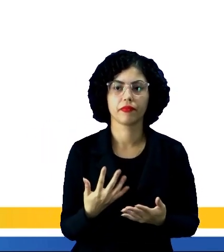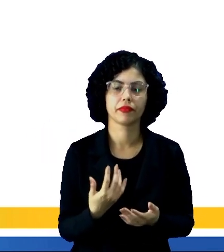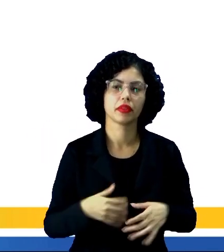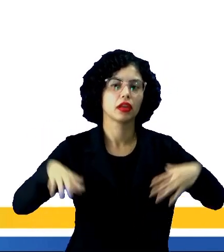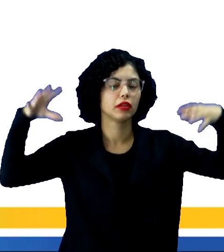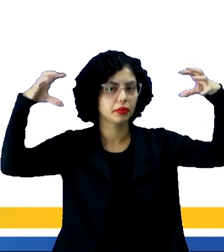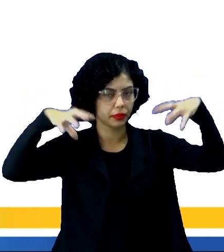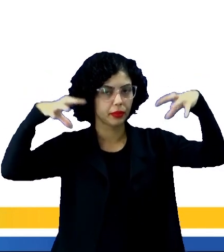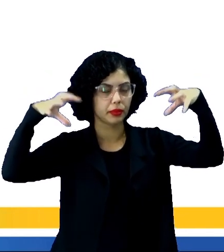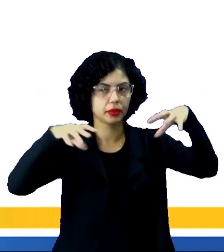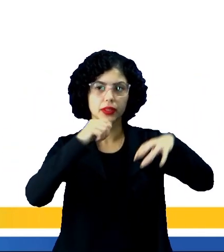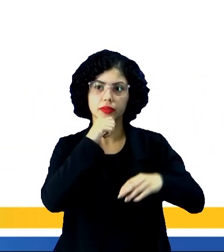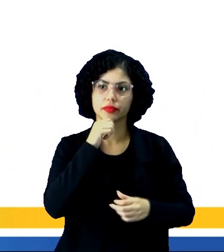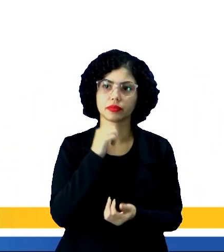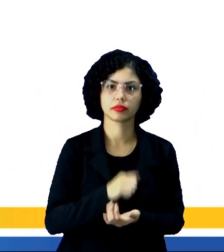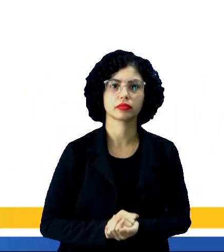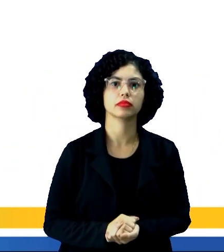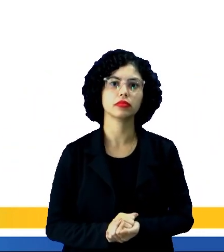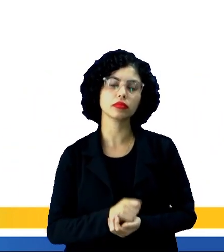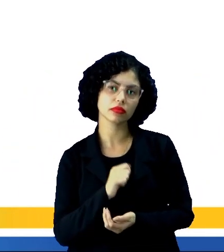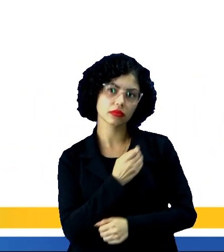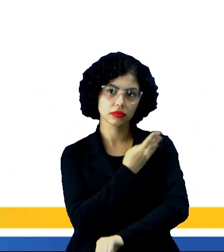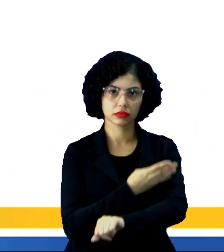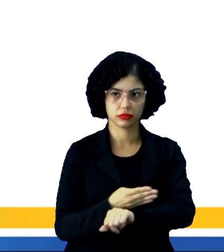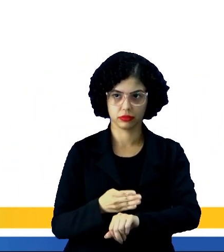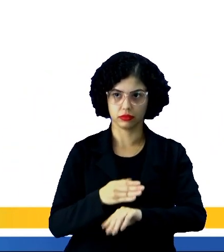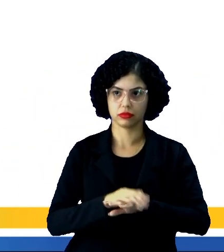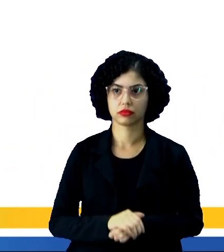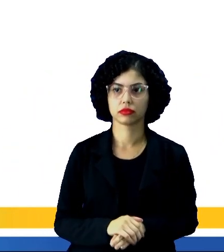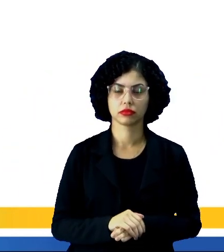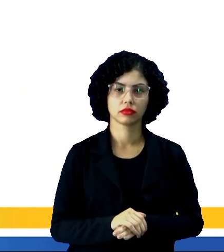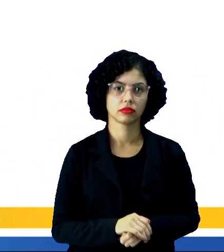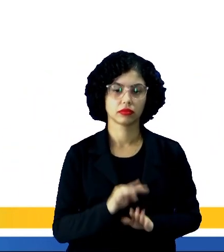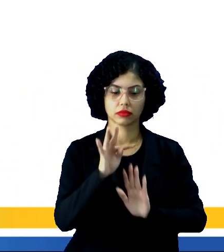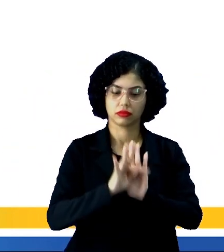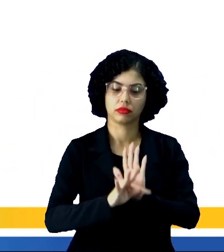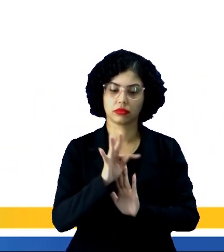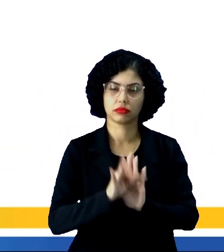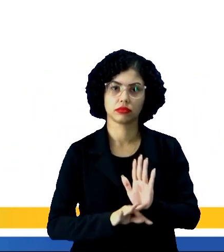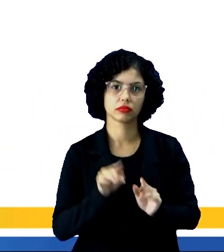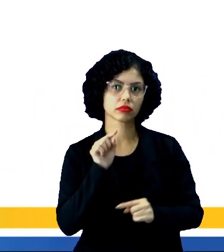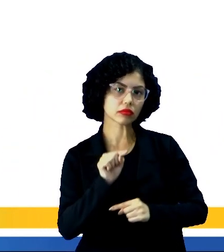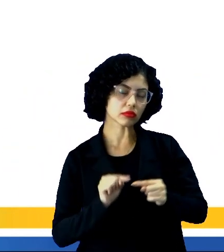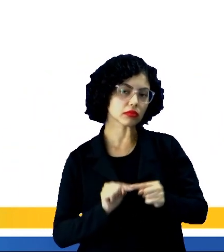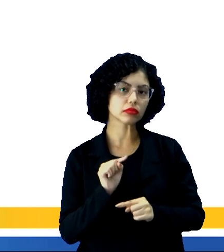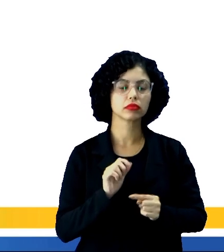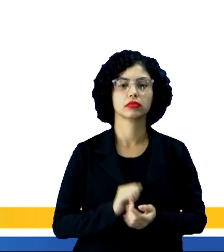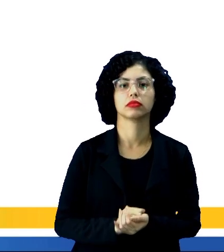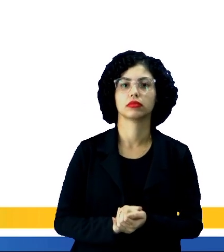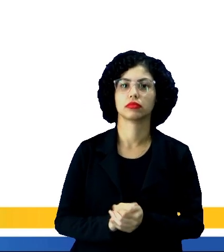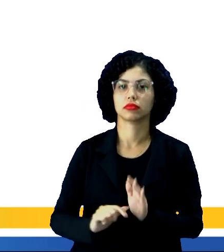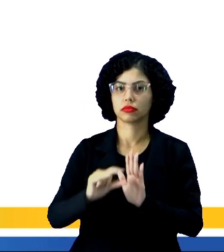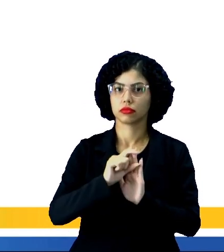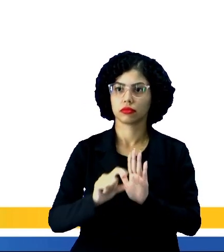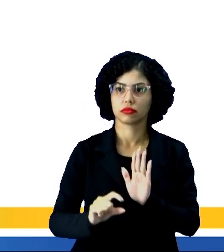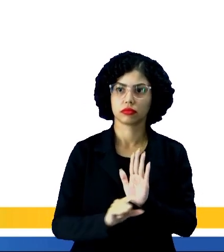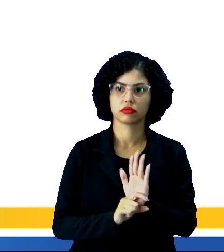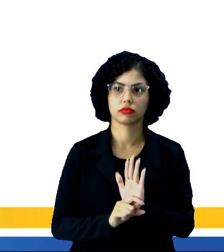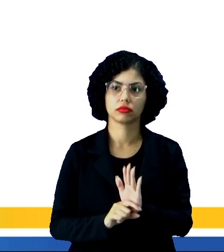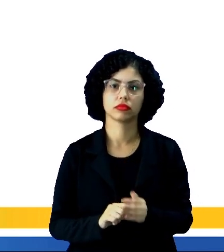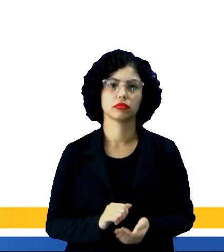essa chuva de granizo que cobriu o campo grande de branco. Esse texto, gente, ele é dividido em parágrafos e o primeiro